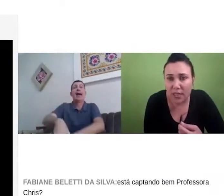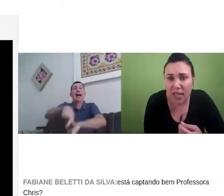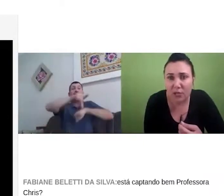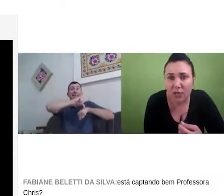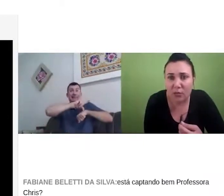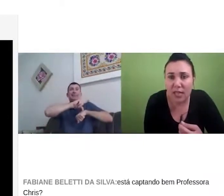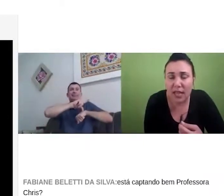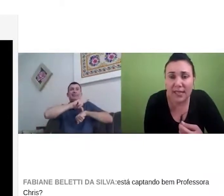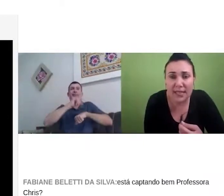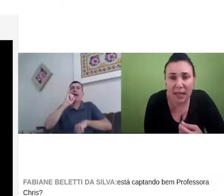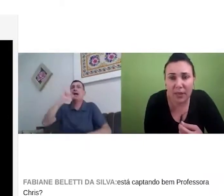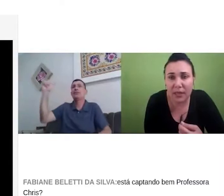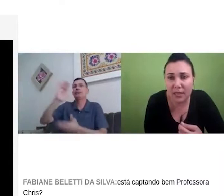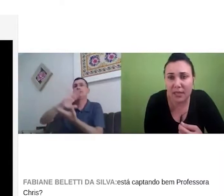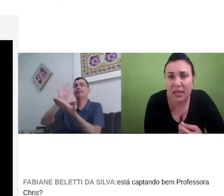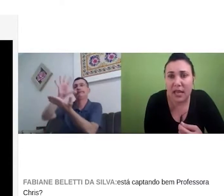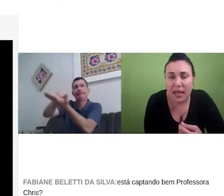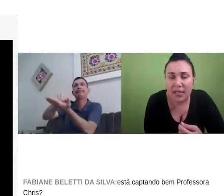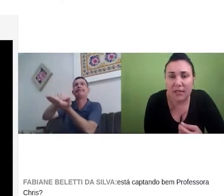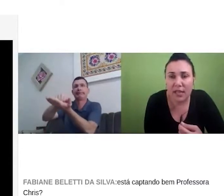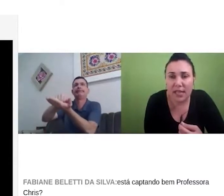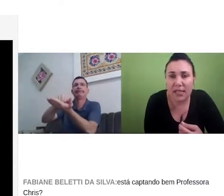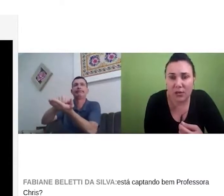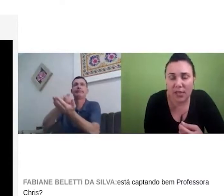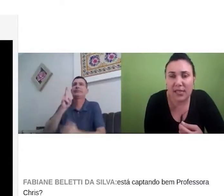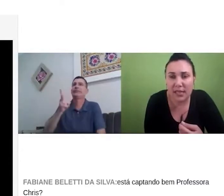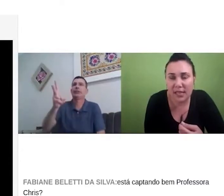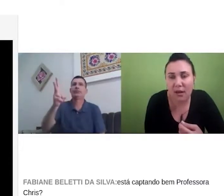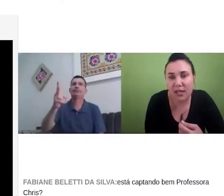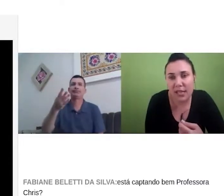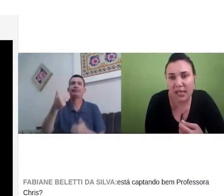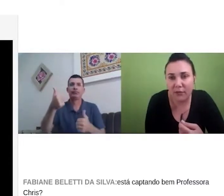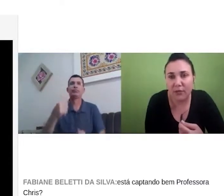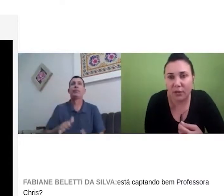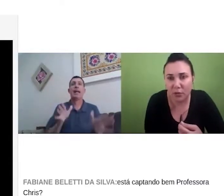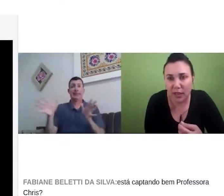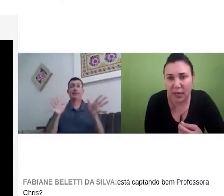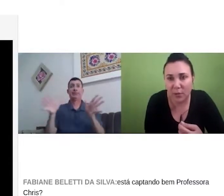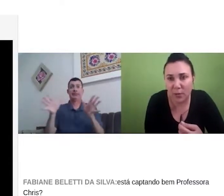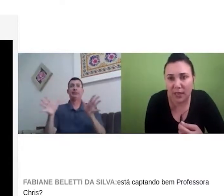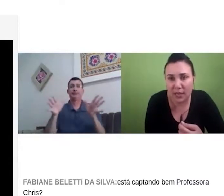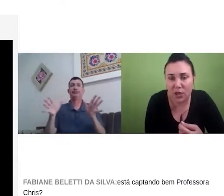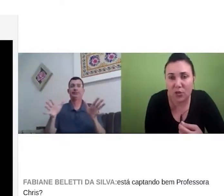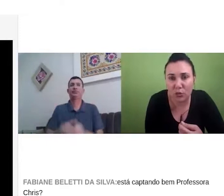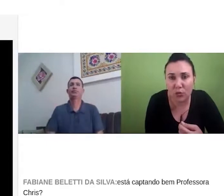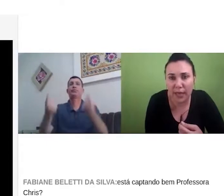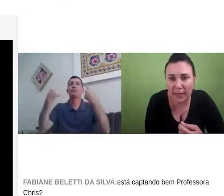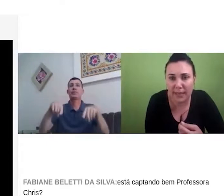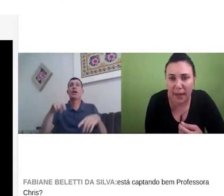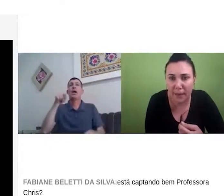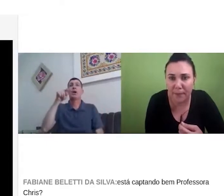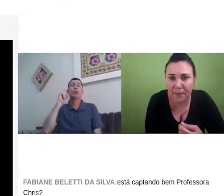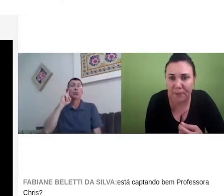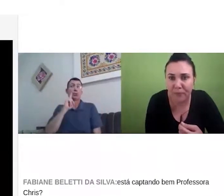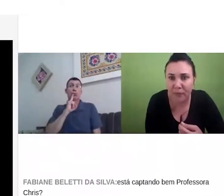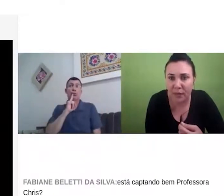na universidade, os alunos, eles sempre antes, eles fazem essa incitação e se quiser com o tradutor e intérprete para que esteja junto com eles,